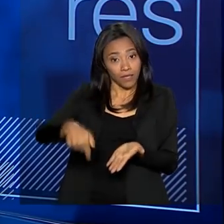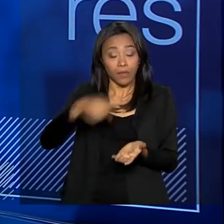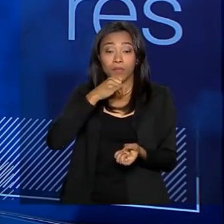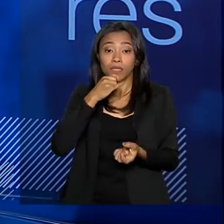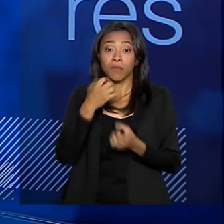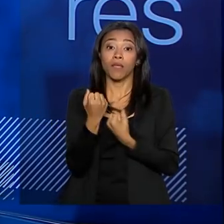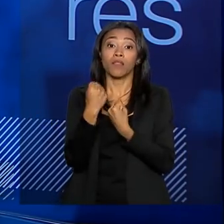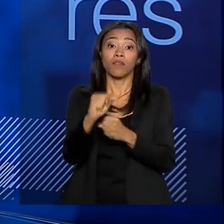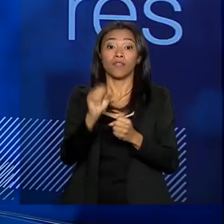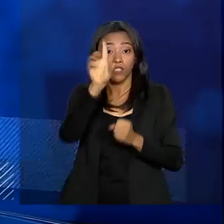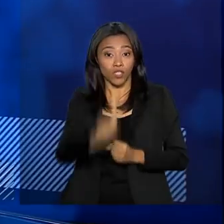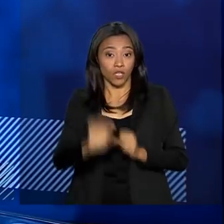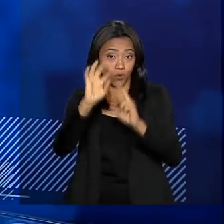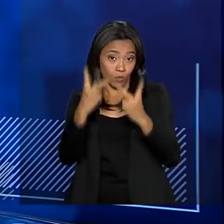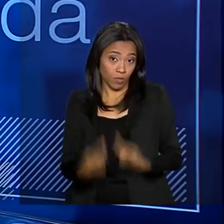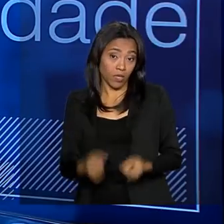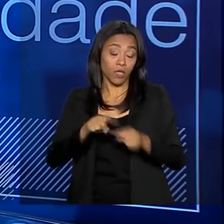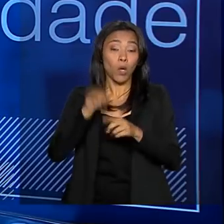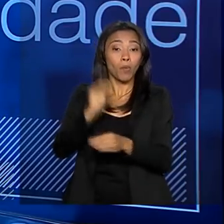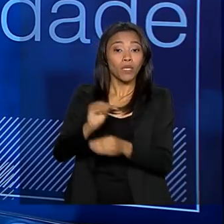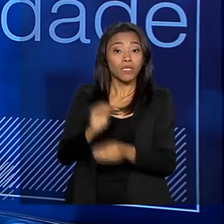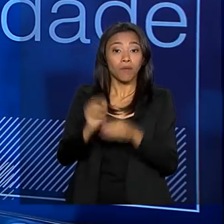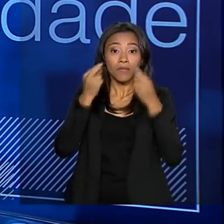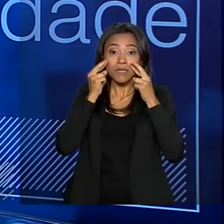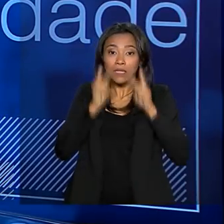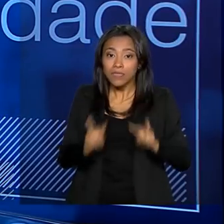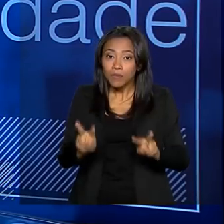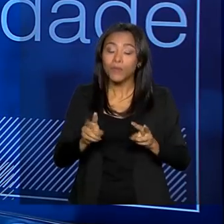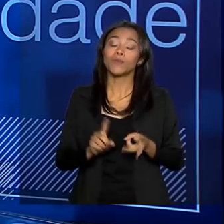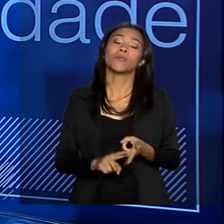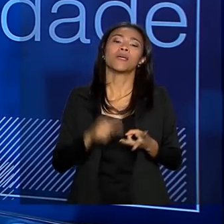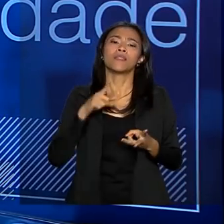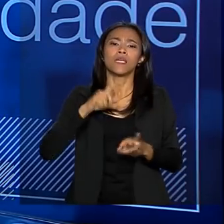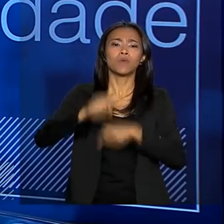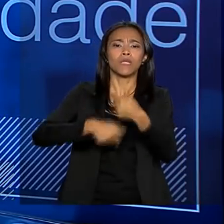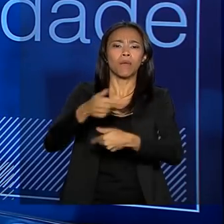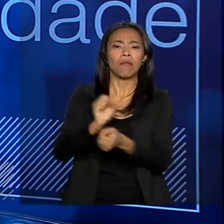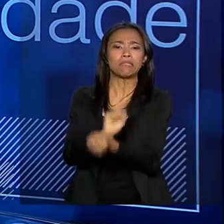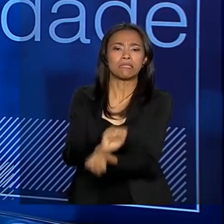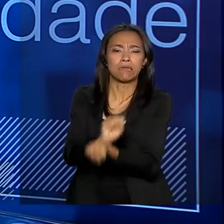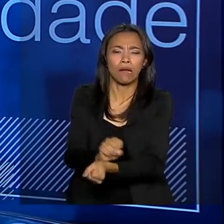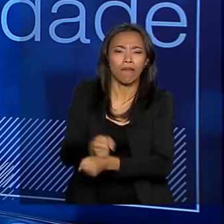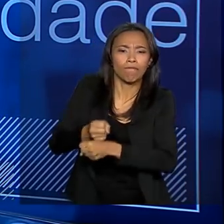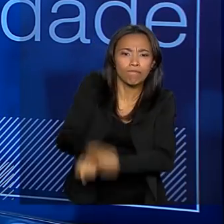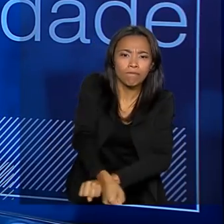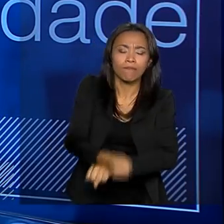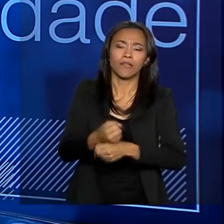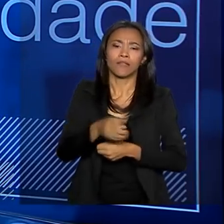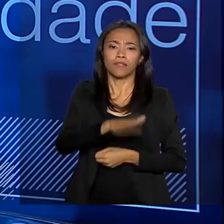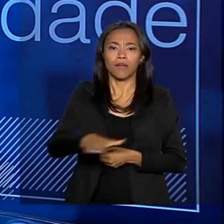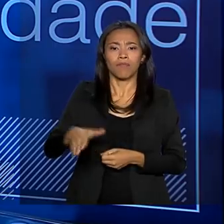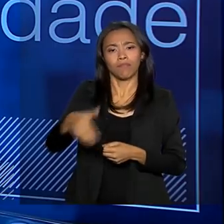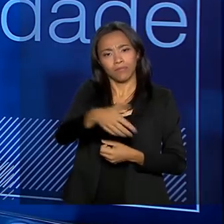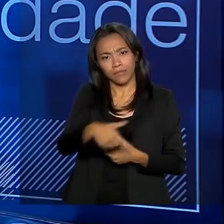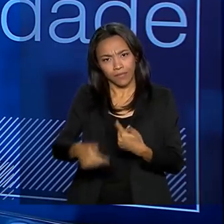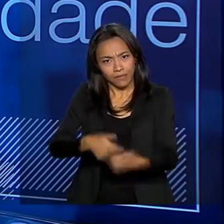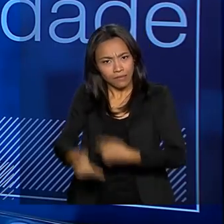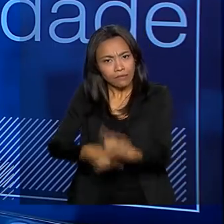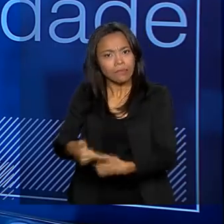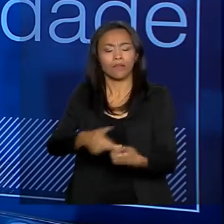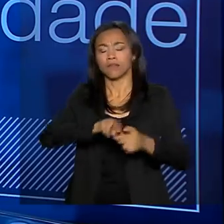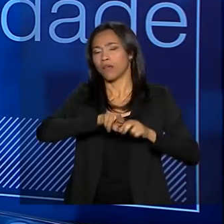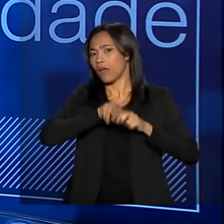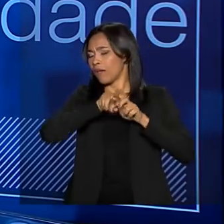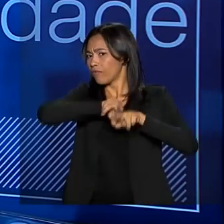defensores de direitos humanos, proteção à testemunha. Lá nós temos o trabalho escravo, trabalho infantil. Então, o ministério, ele é muito